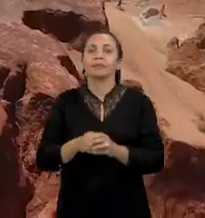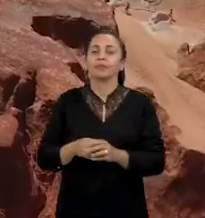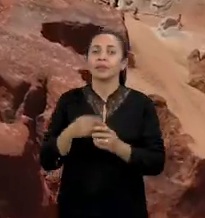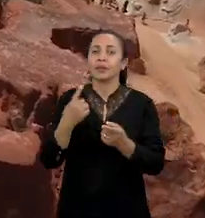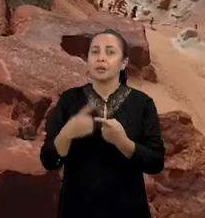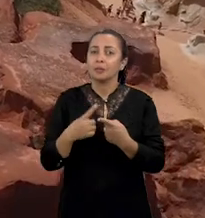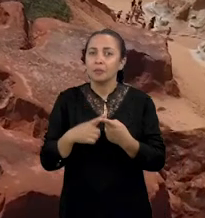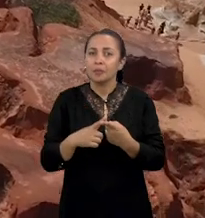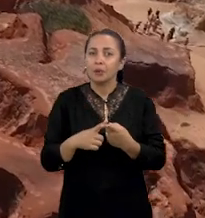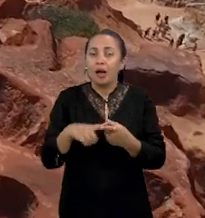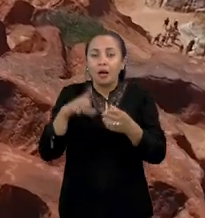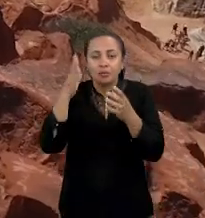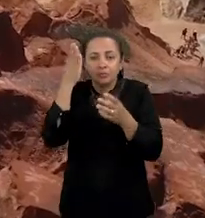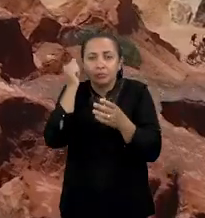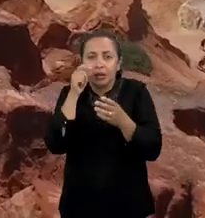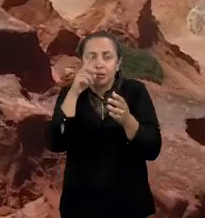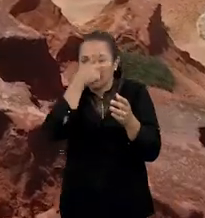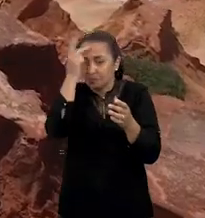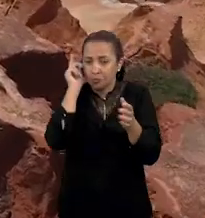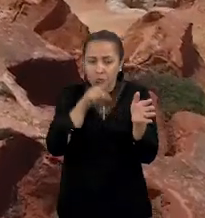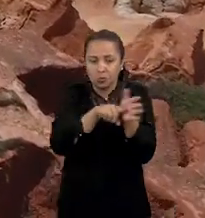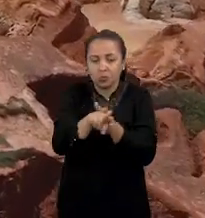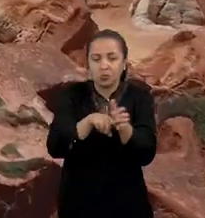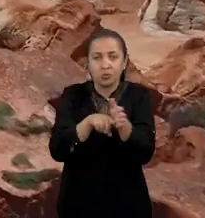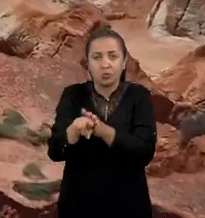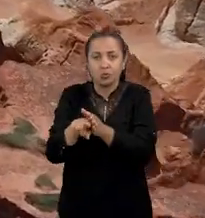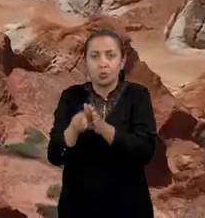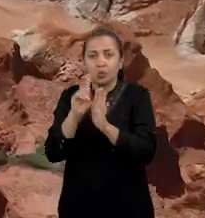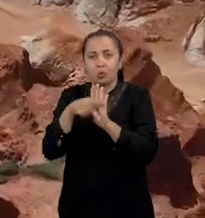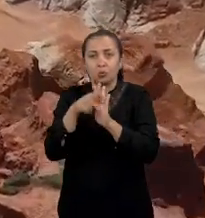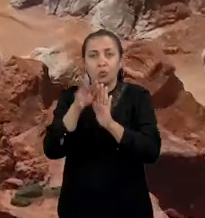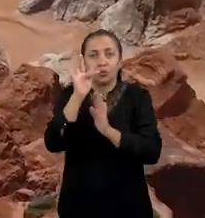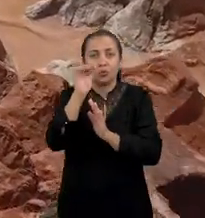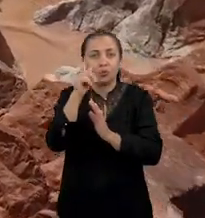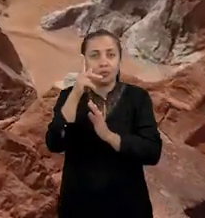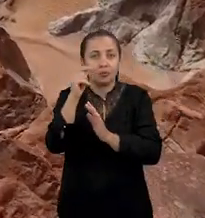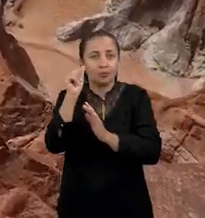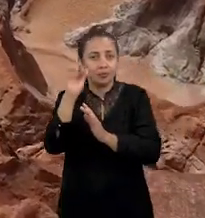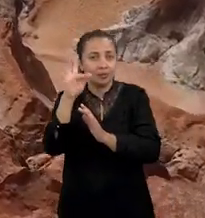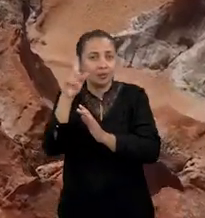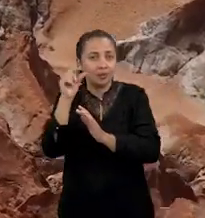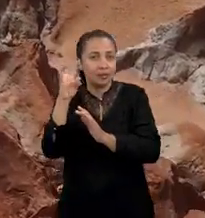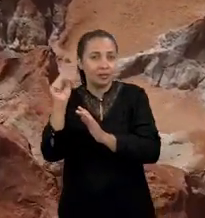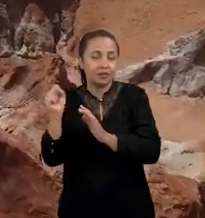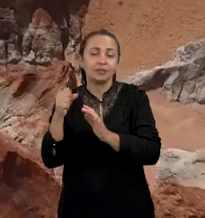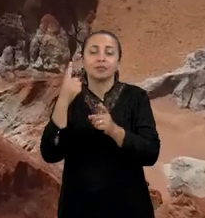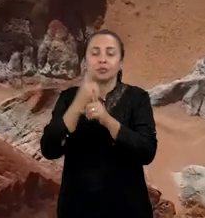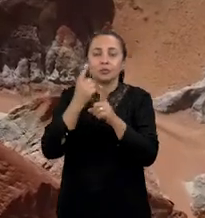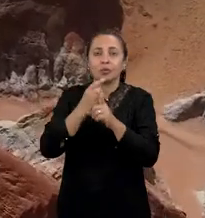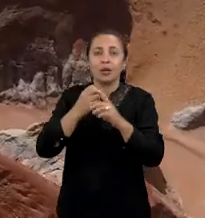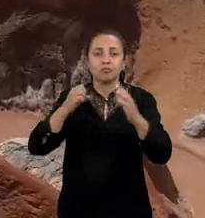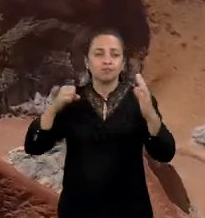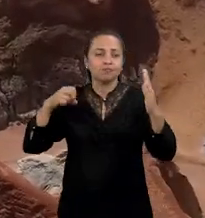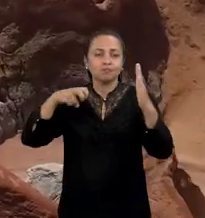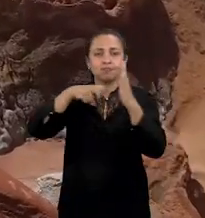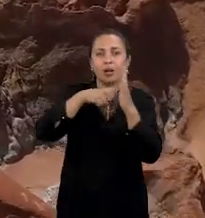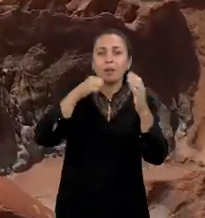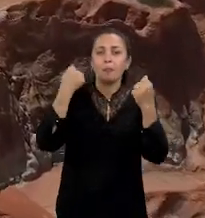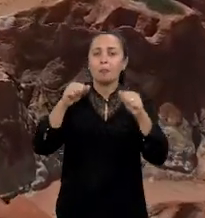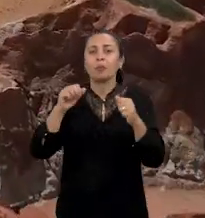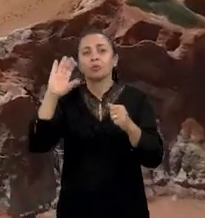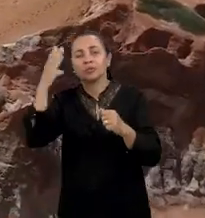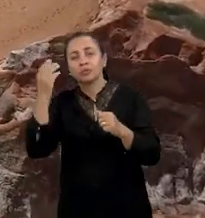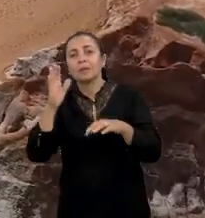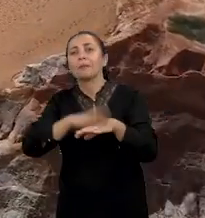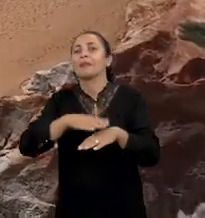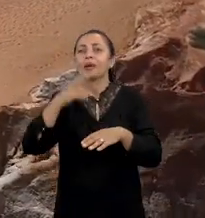diagnóstico desses riscos, realizado por pesquisadores do projeto Falésias, indica que acidentes nesses locais podem